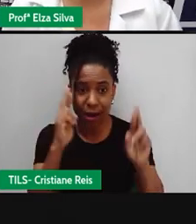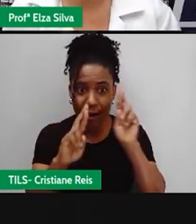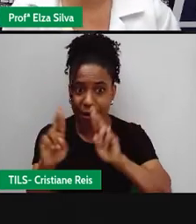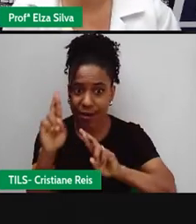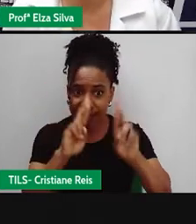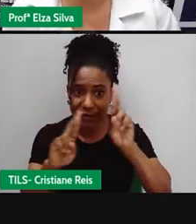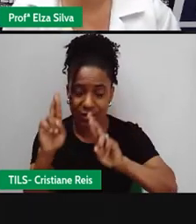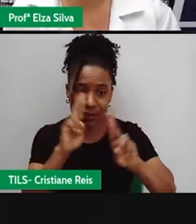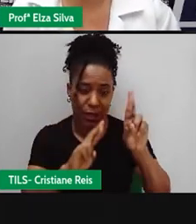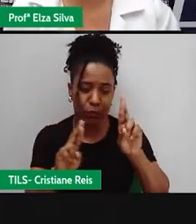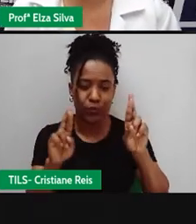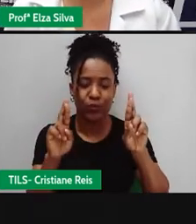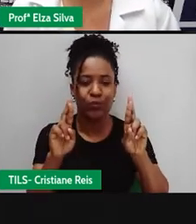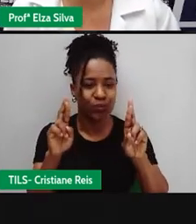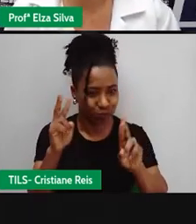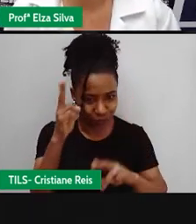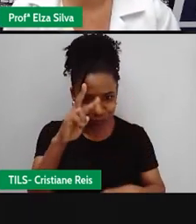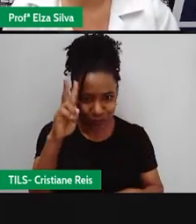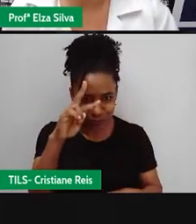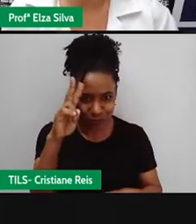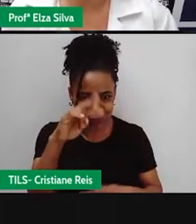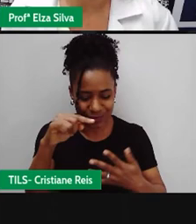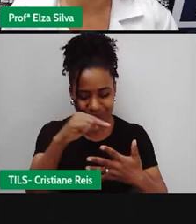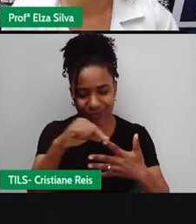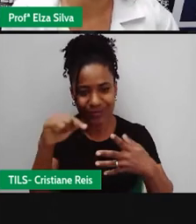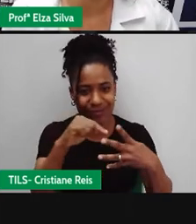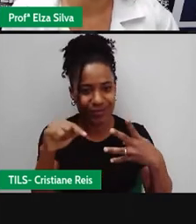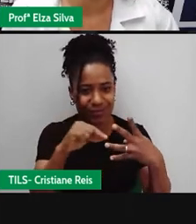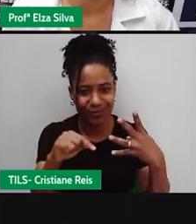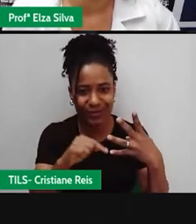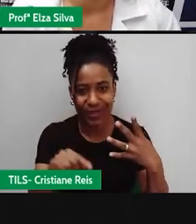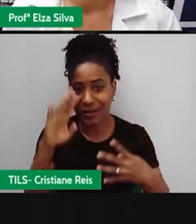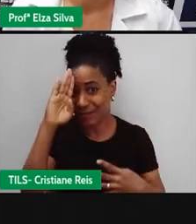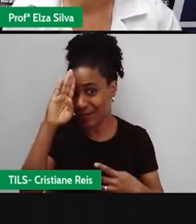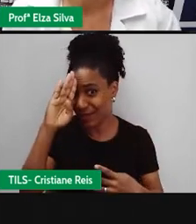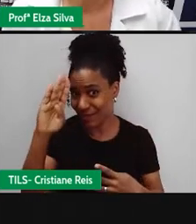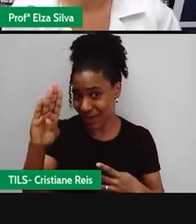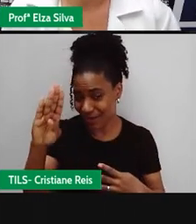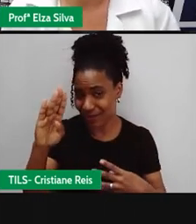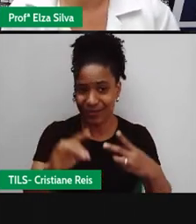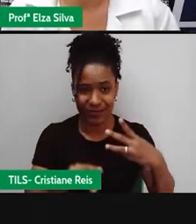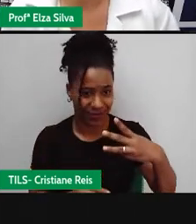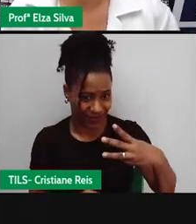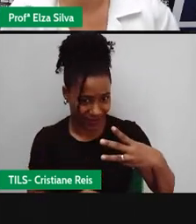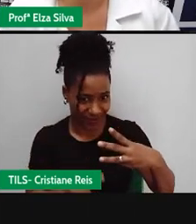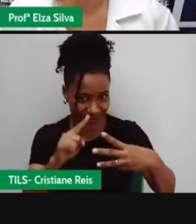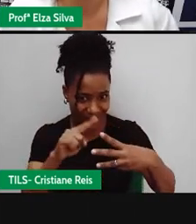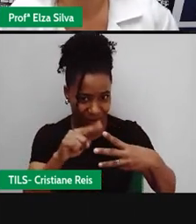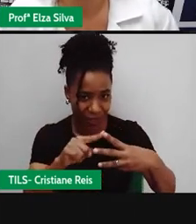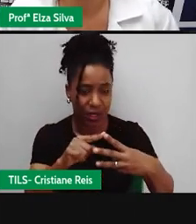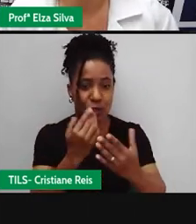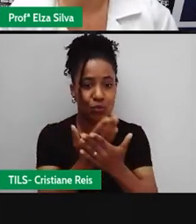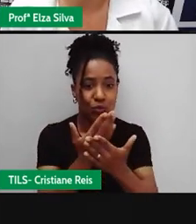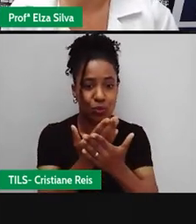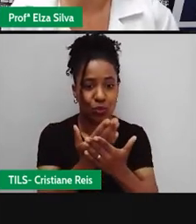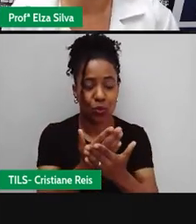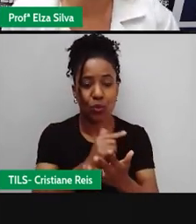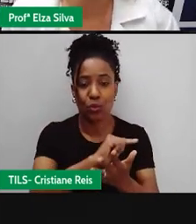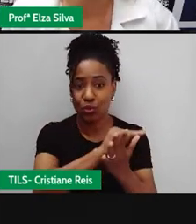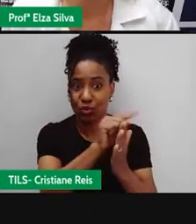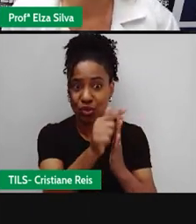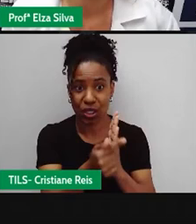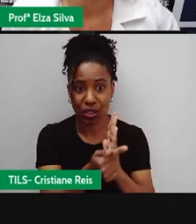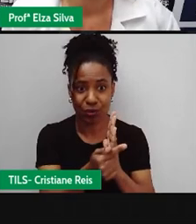principais aprendizagens Que nós desenvolvemos Hoje nós estudamos Um gênero textual Chamado